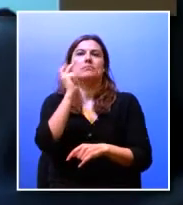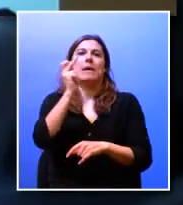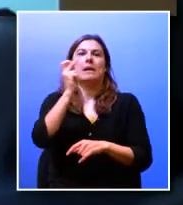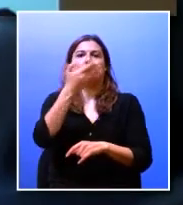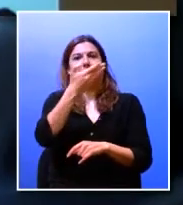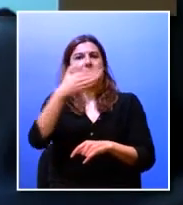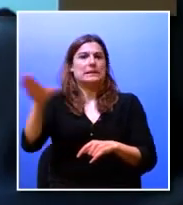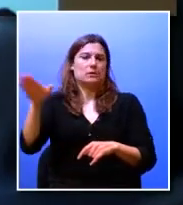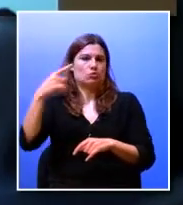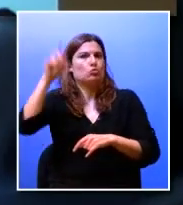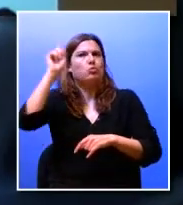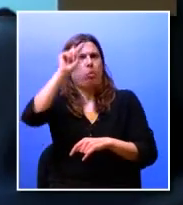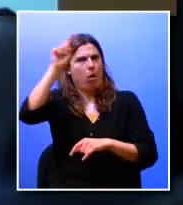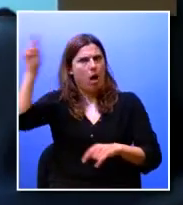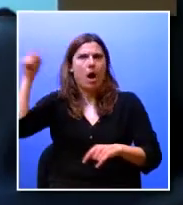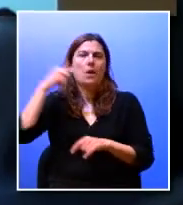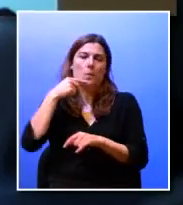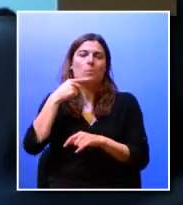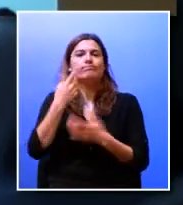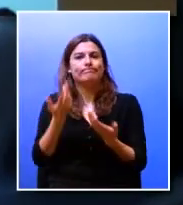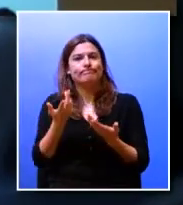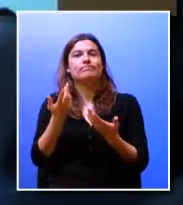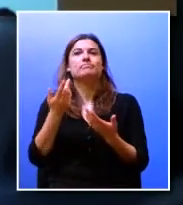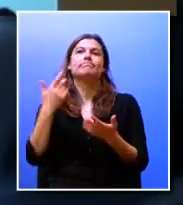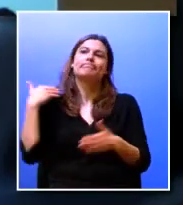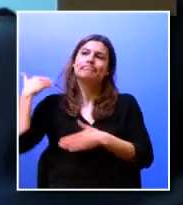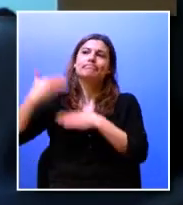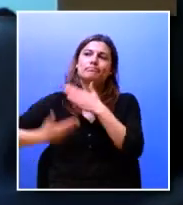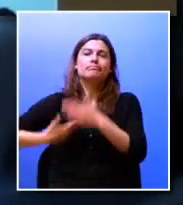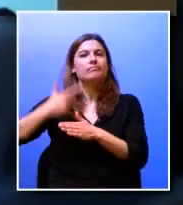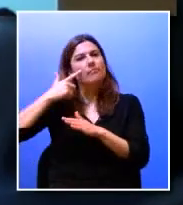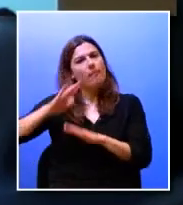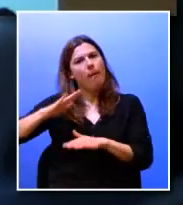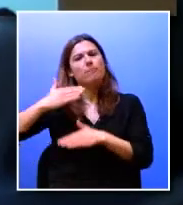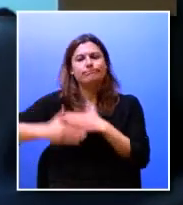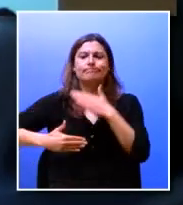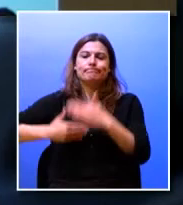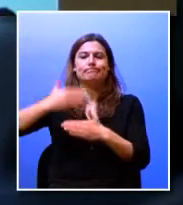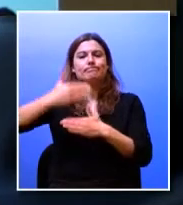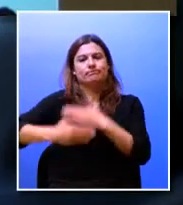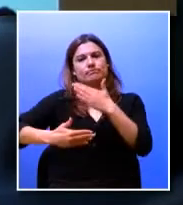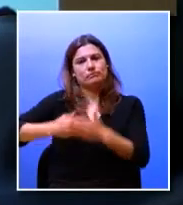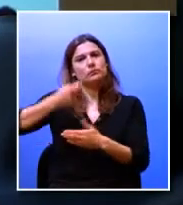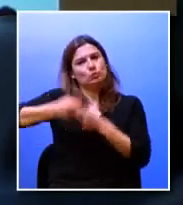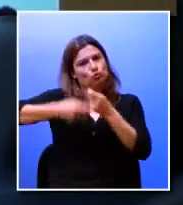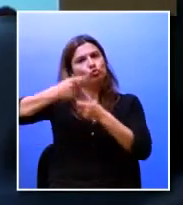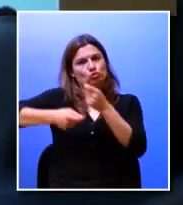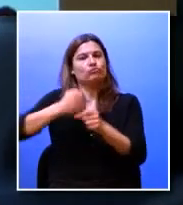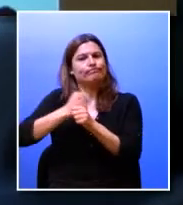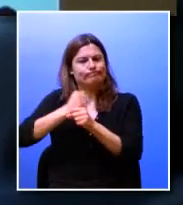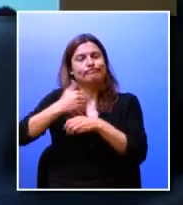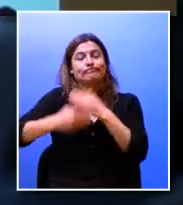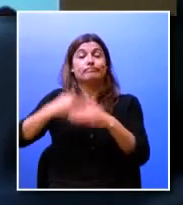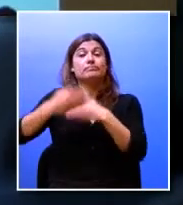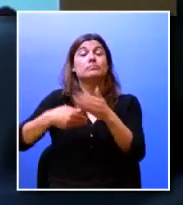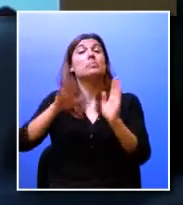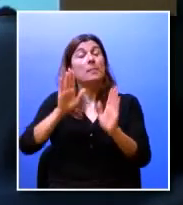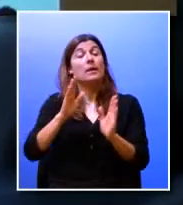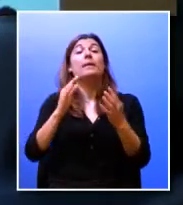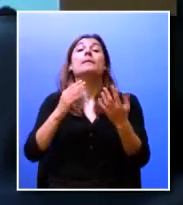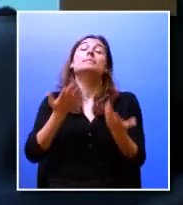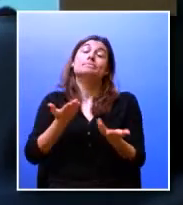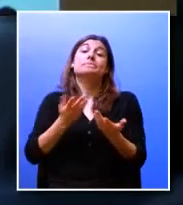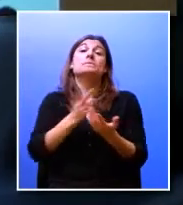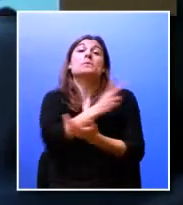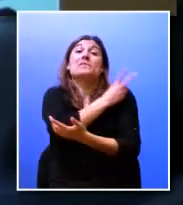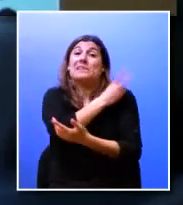anos como outras ou seja tem vindo a fazer o seu percurso paulatinamente mas de facto é uma universidade que